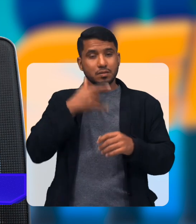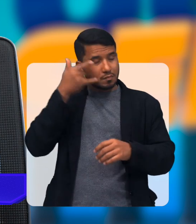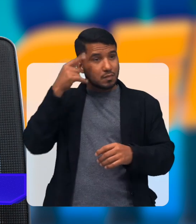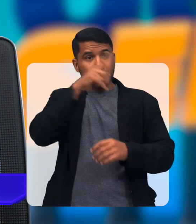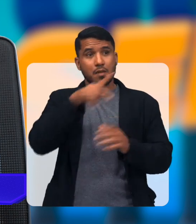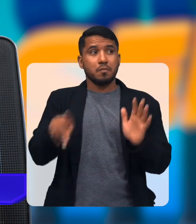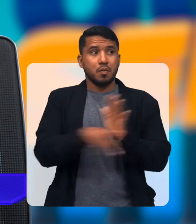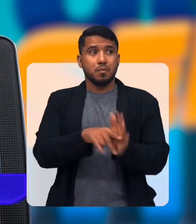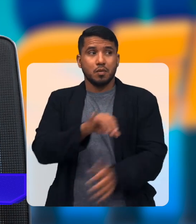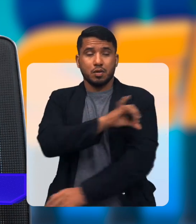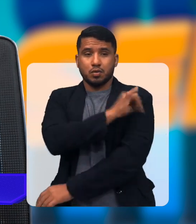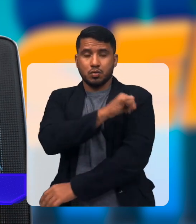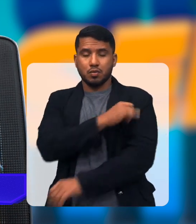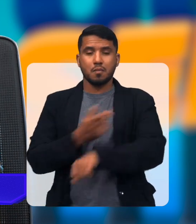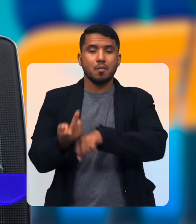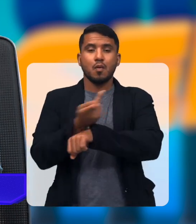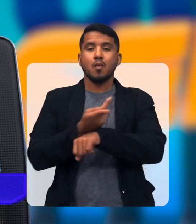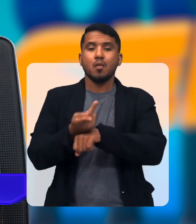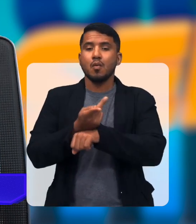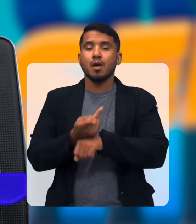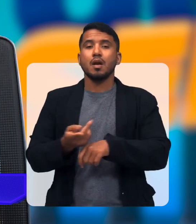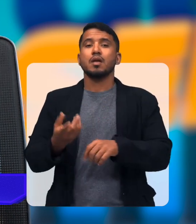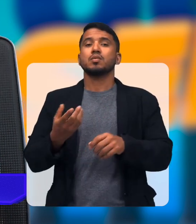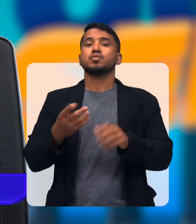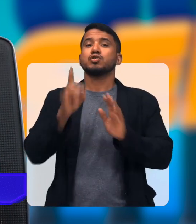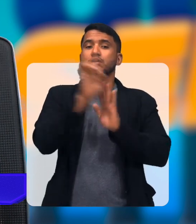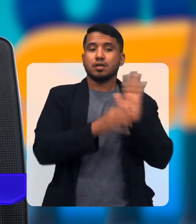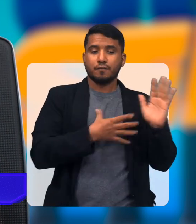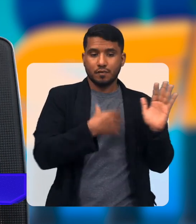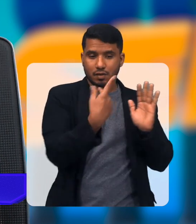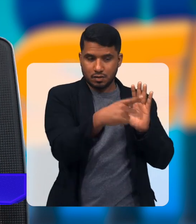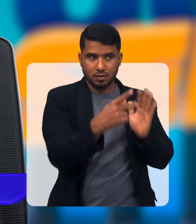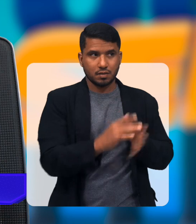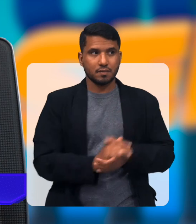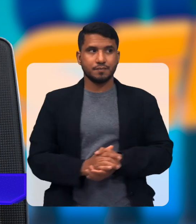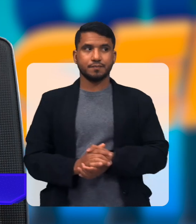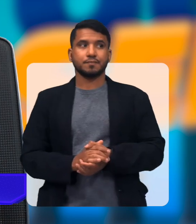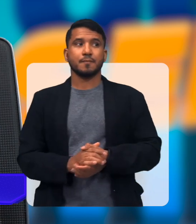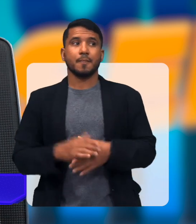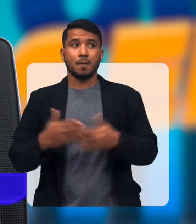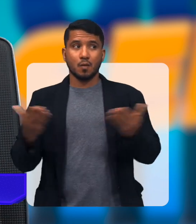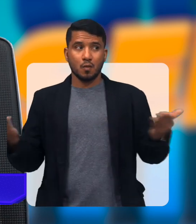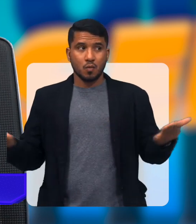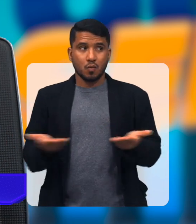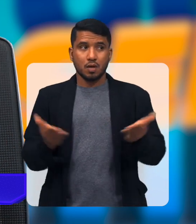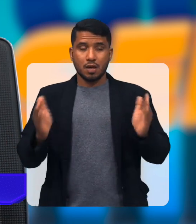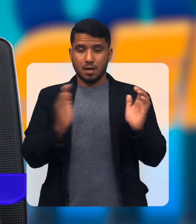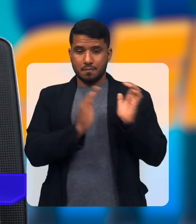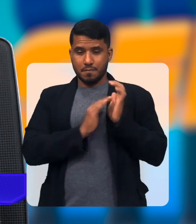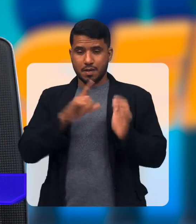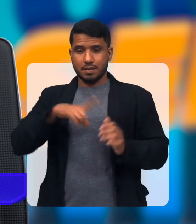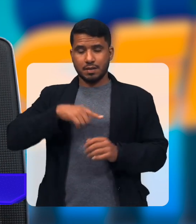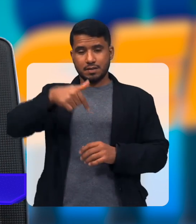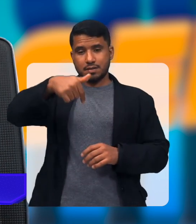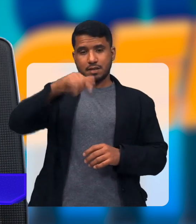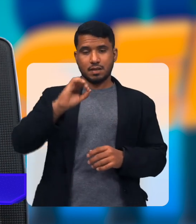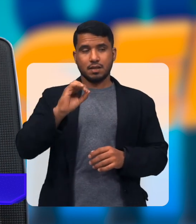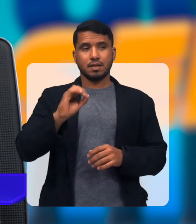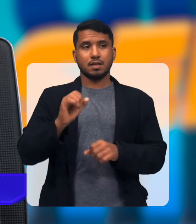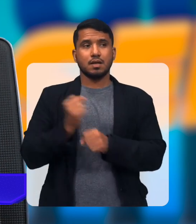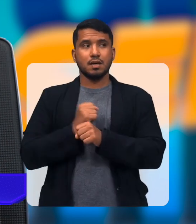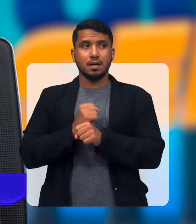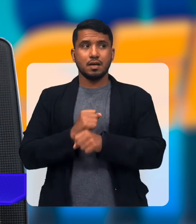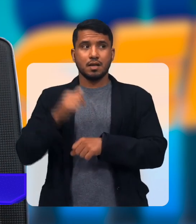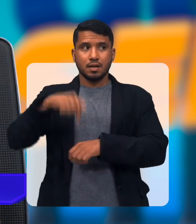né? Com a filha de síndrome de Down, lá no Rio de Janeiro Em busca de efetivar os direitos da sua filha E hoje a APAI tem